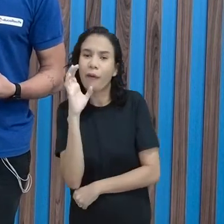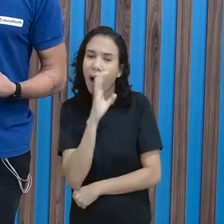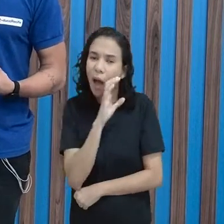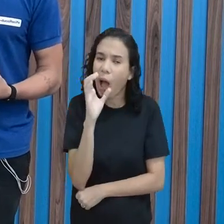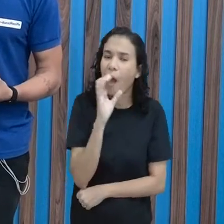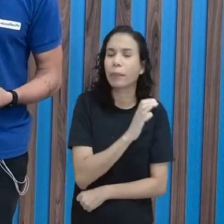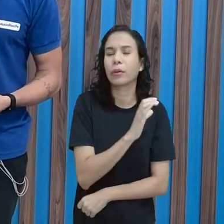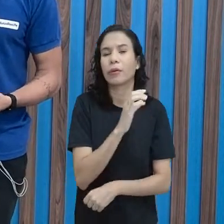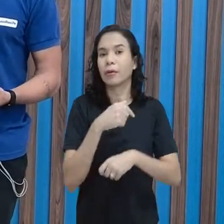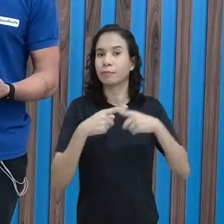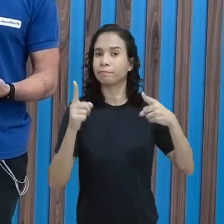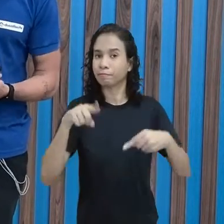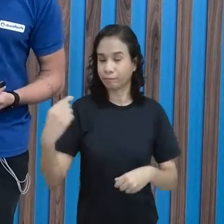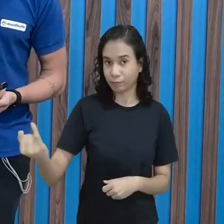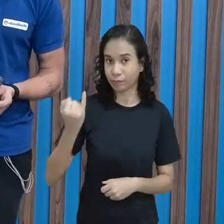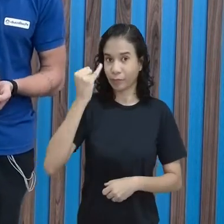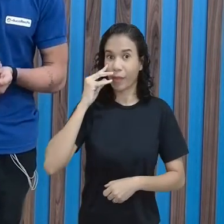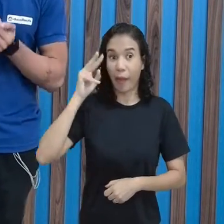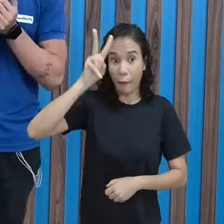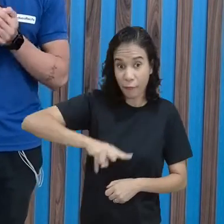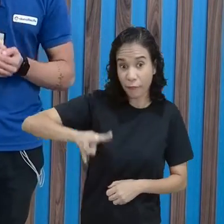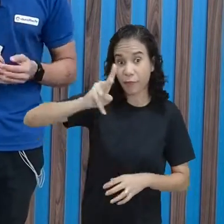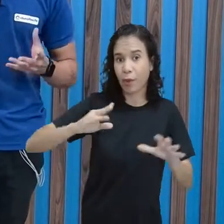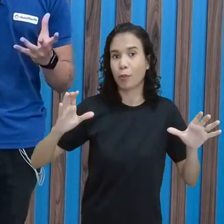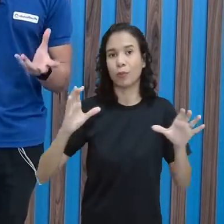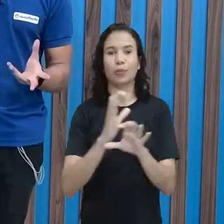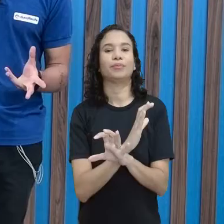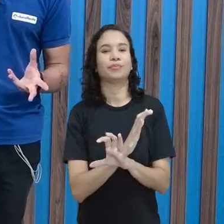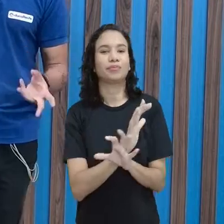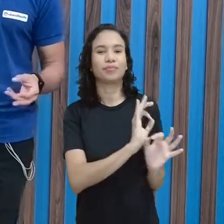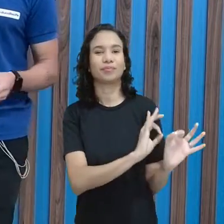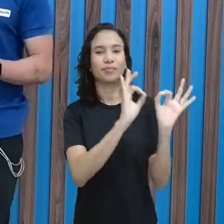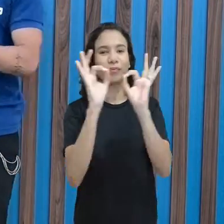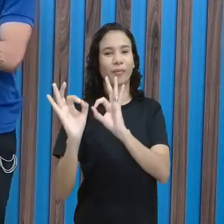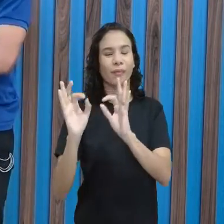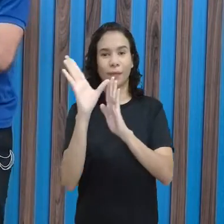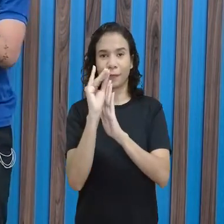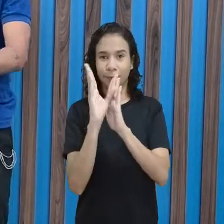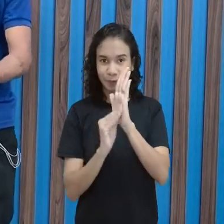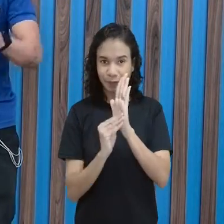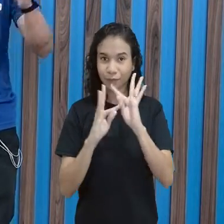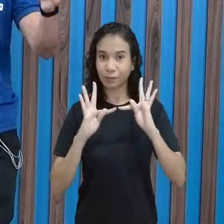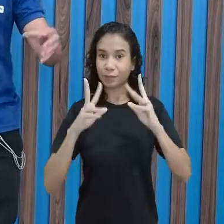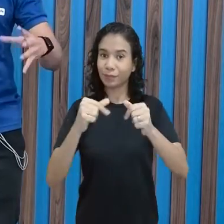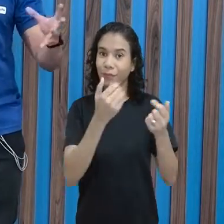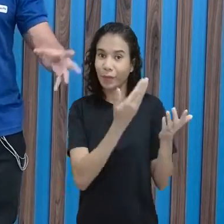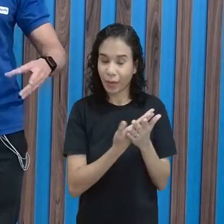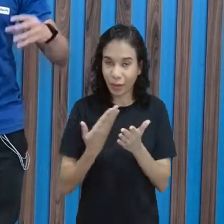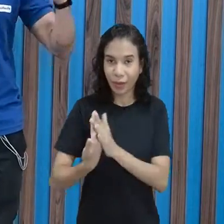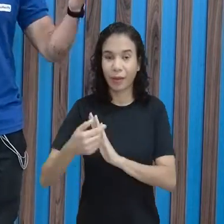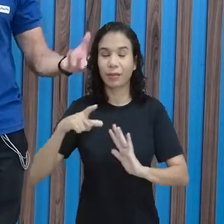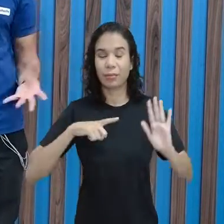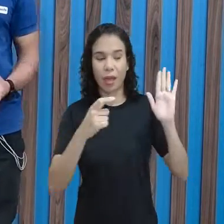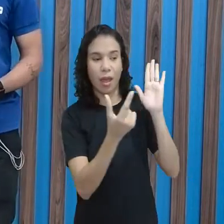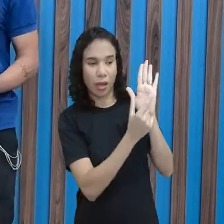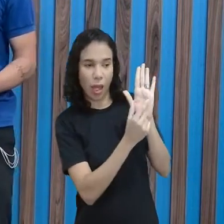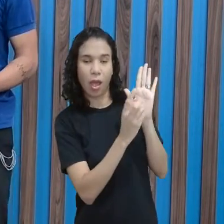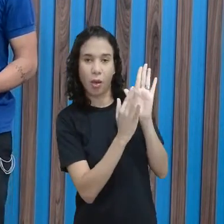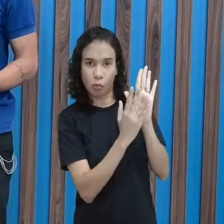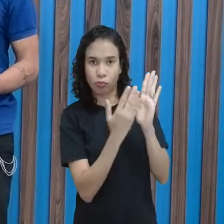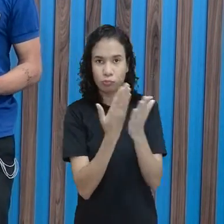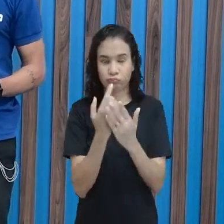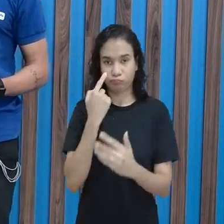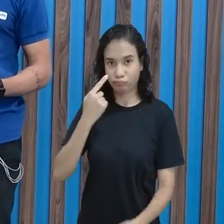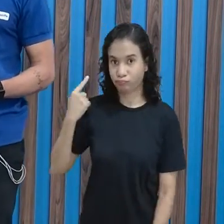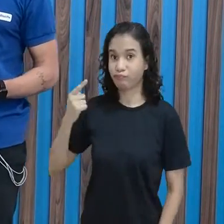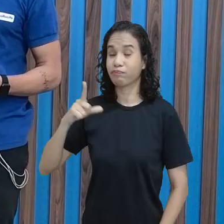é muito importante que vocês vejam na íntegra, para poder acompanhar o conteúdo. Todas as aulas têm QR Code de aulas anteriores.